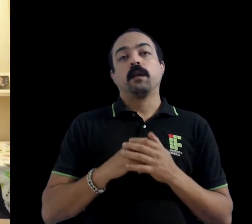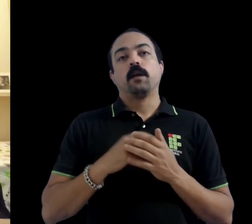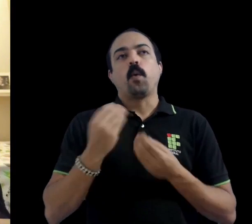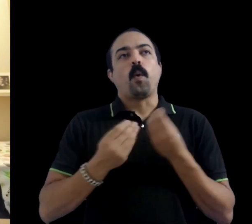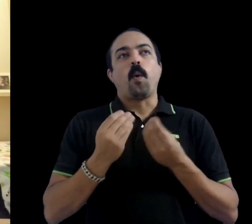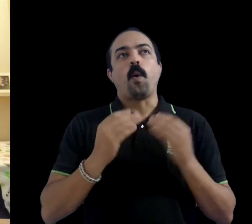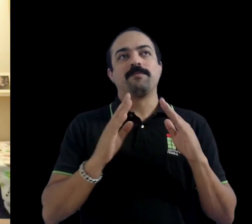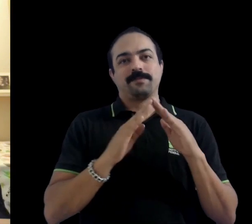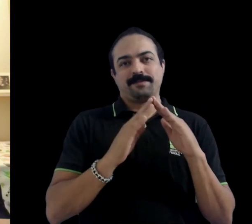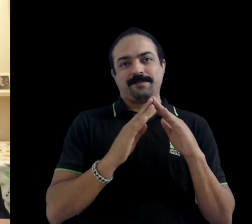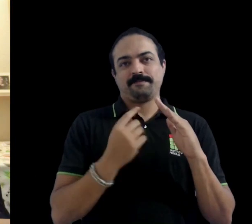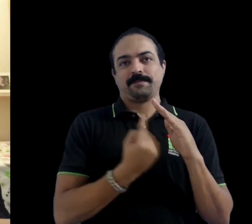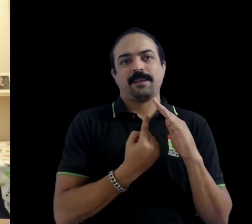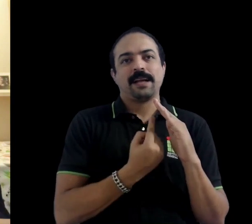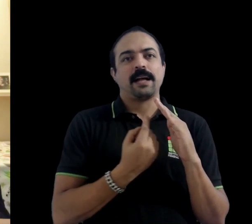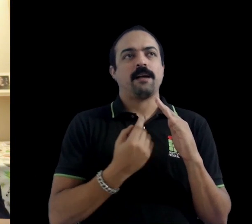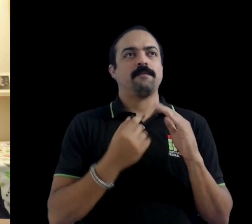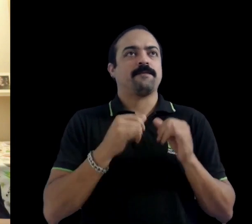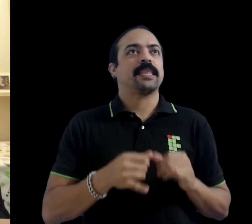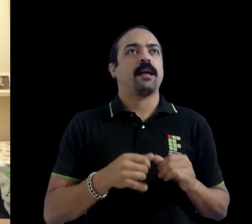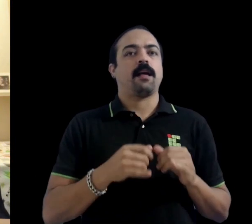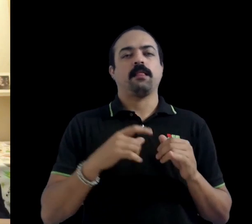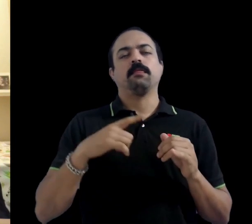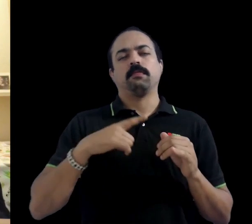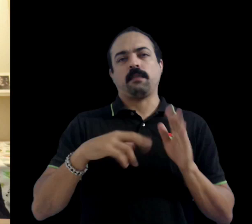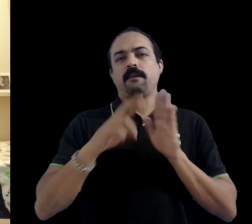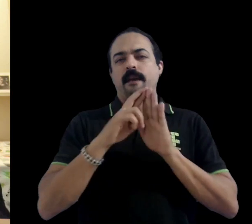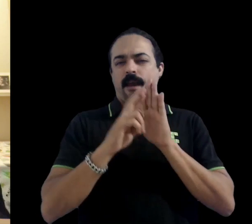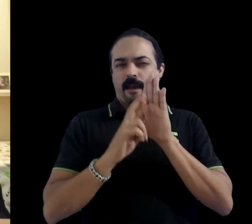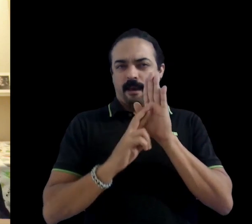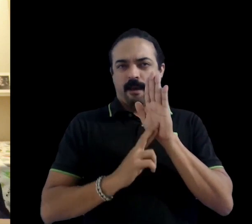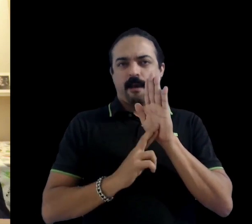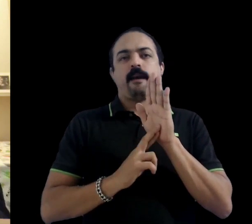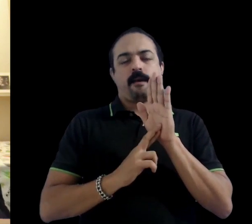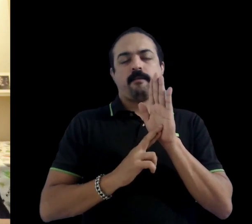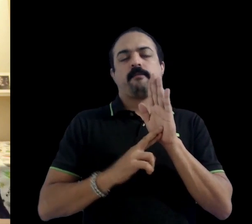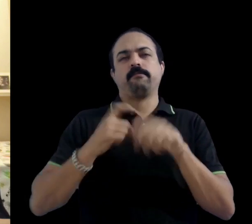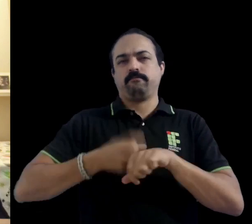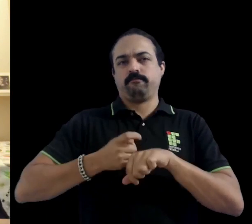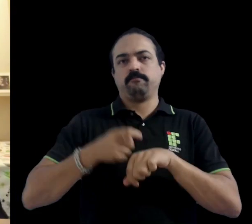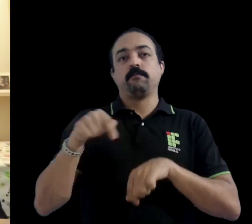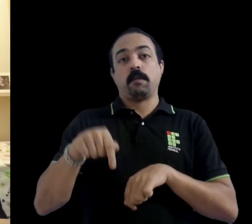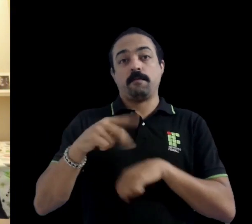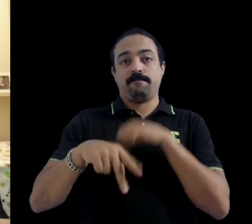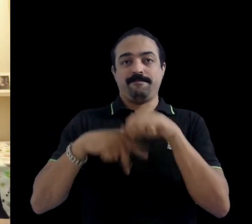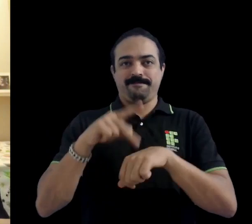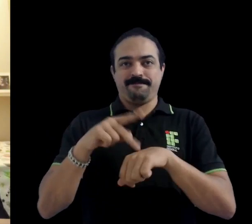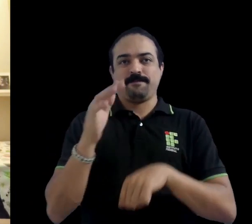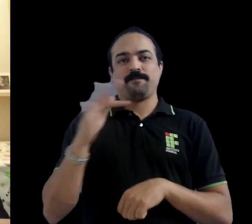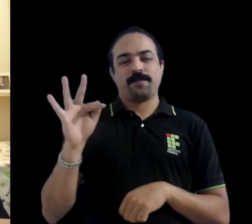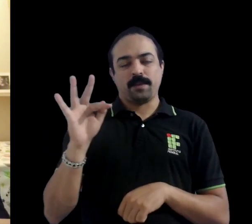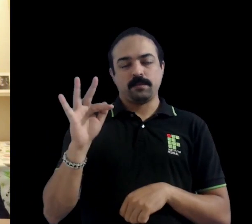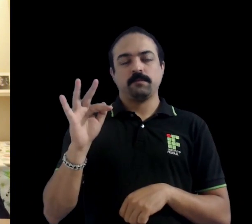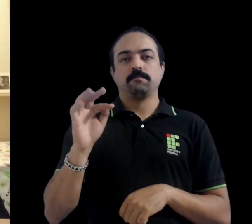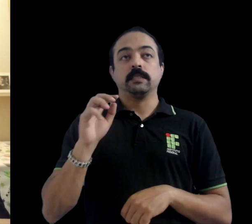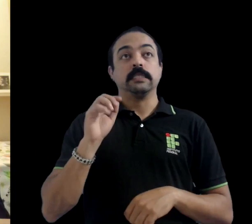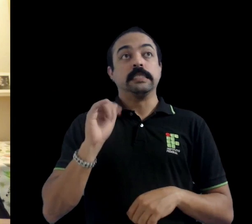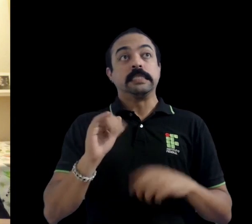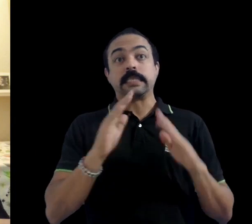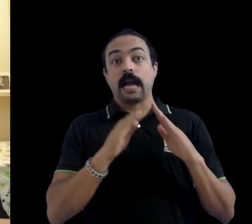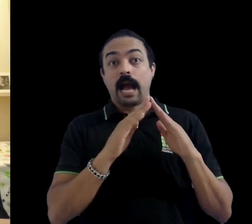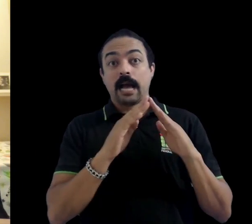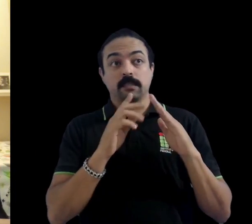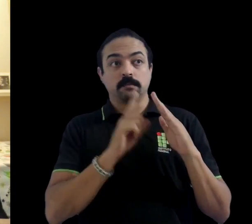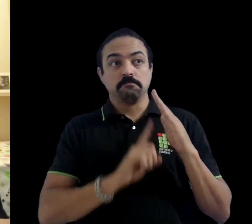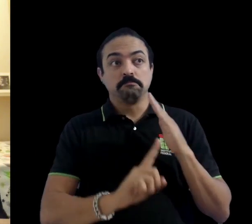Quanto ao confinamento, existem regras bem restritas quanto ao confinamento aqui na França. E